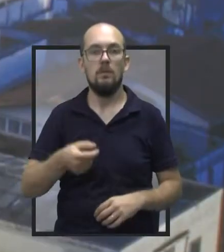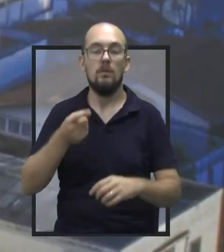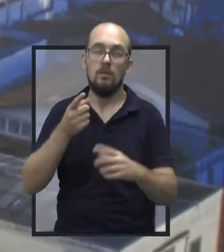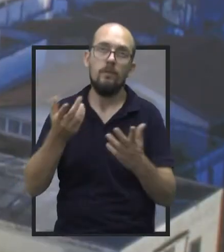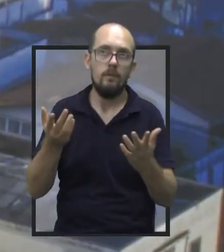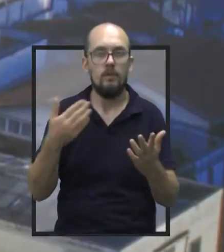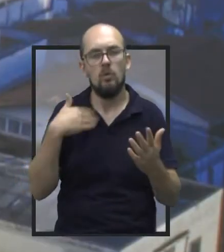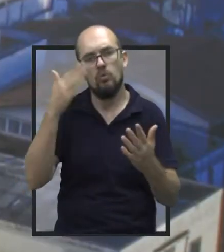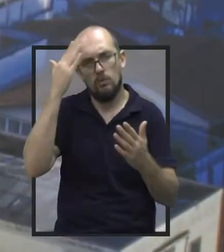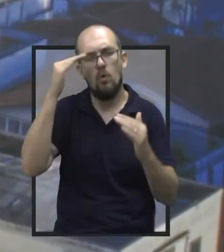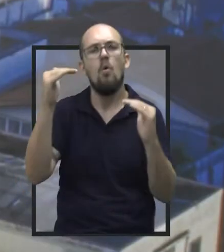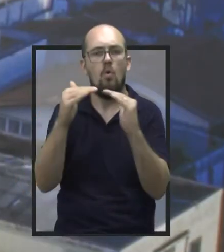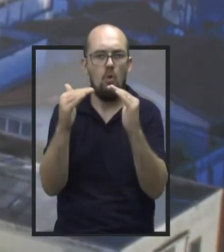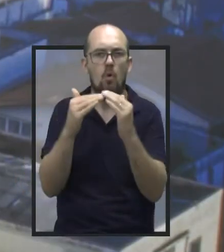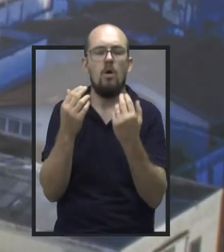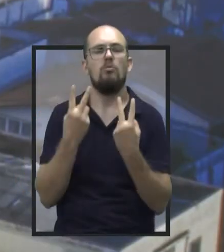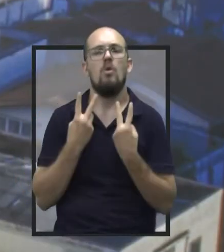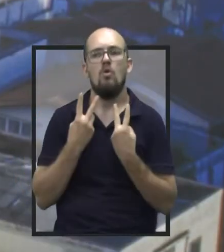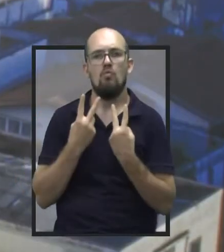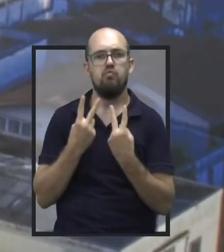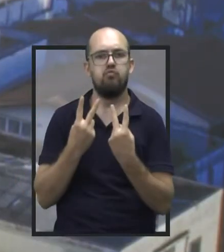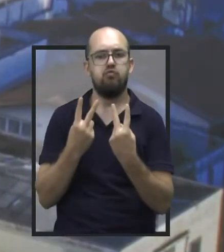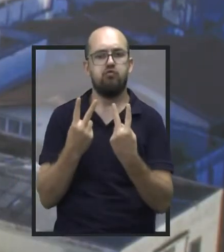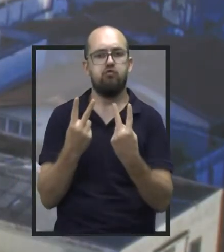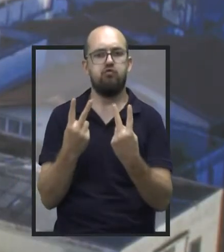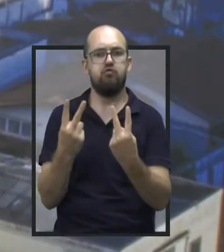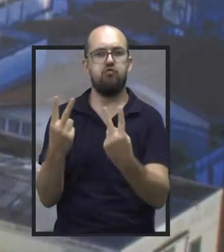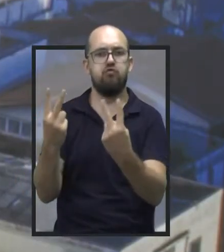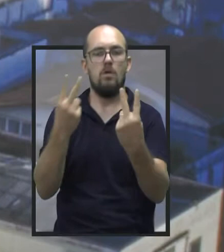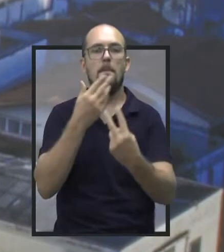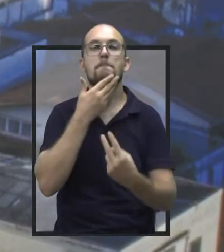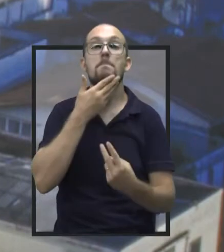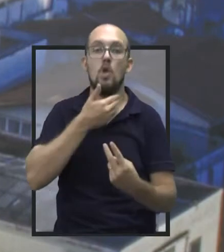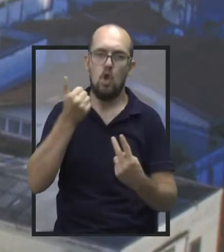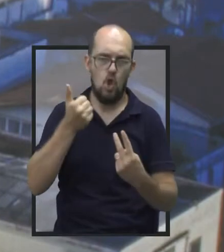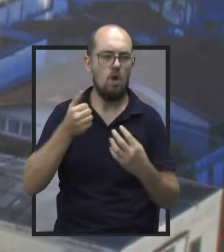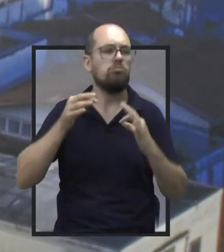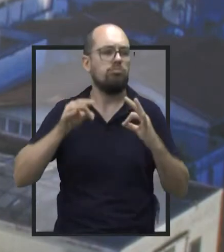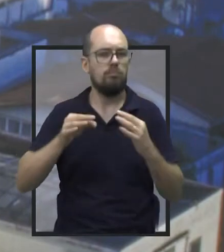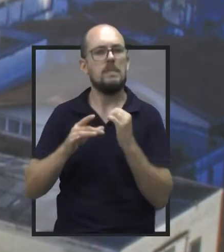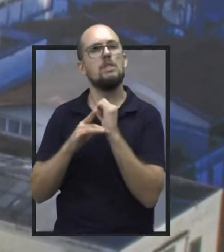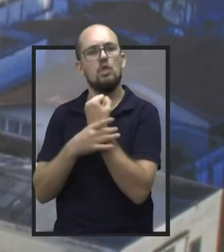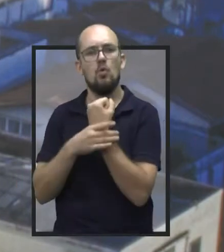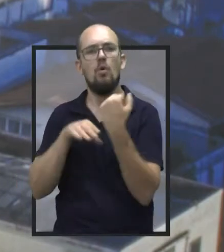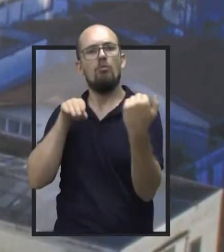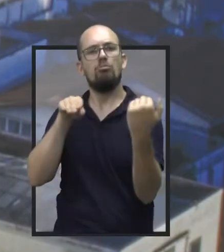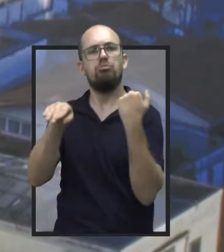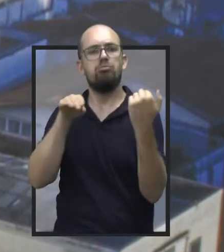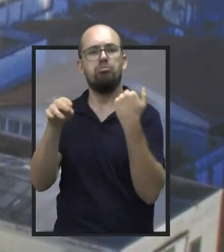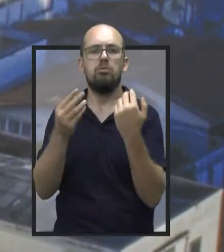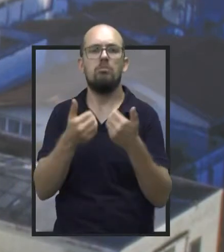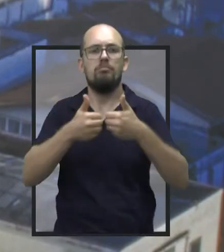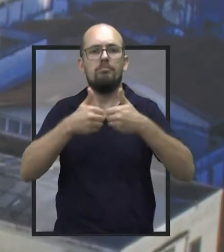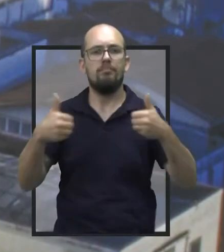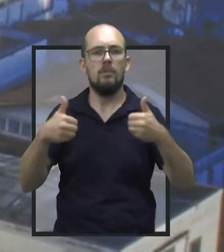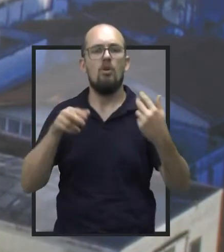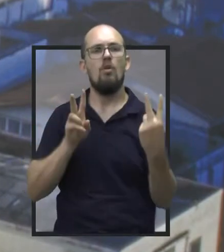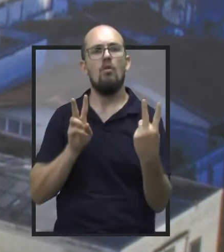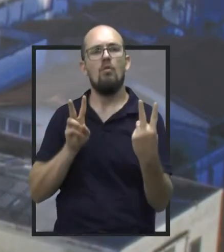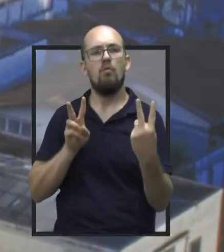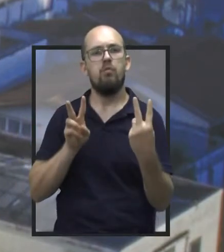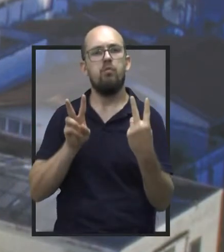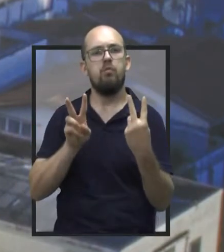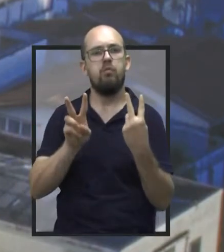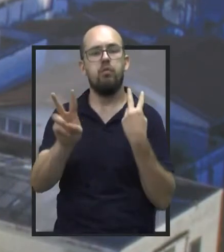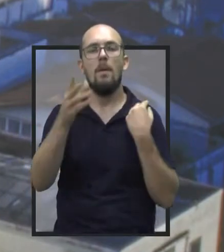Concordo com a duplicação, para a melhoria da via, com certeza. Eu concordo com isso. São vidas ali